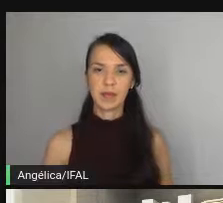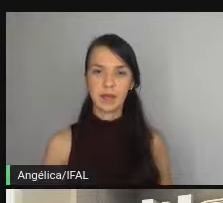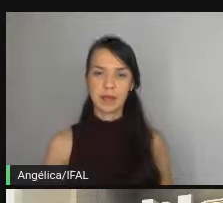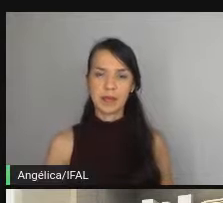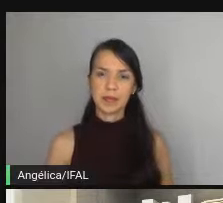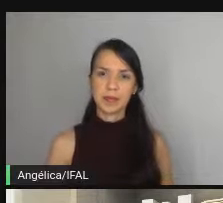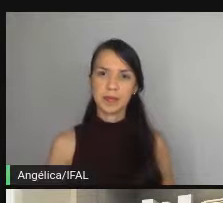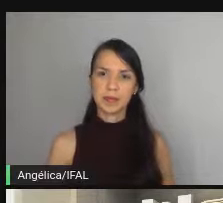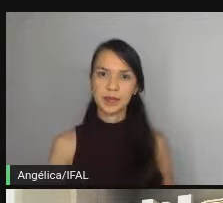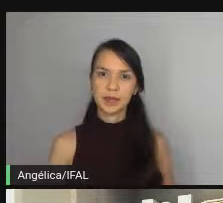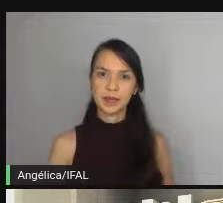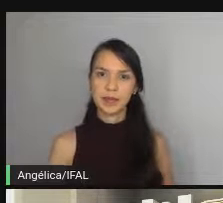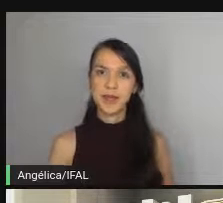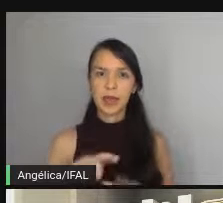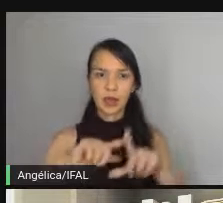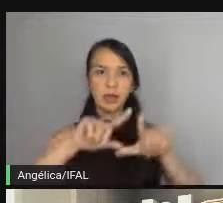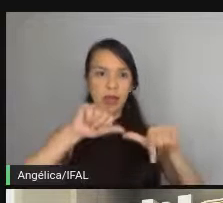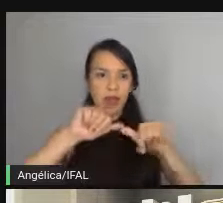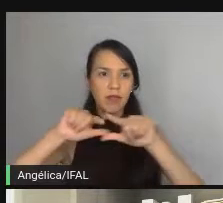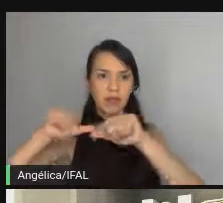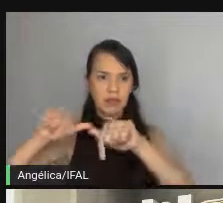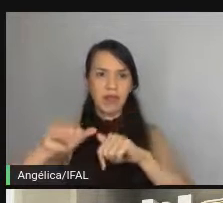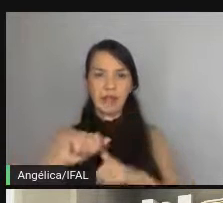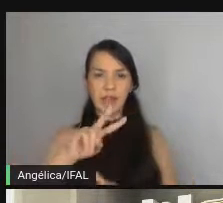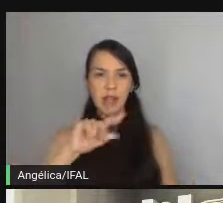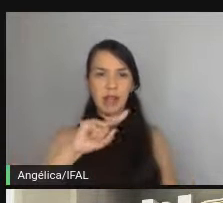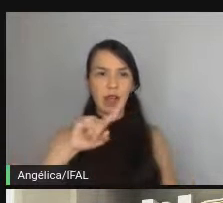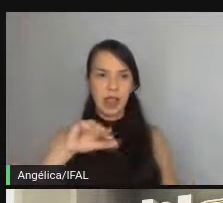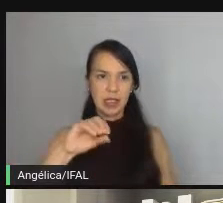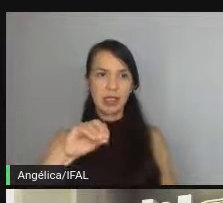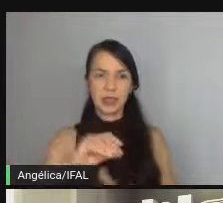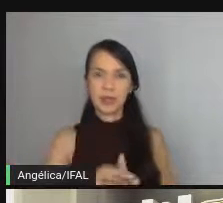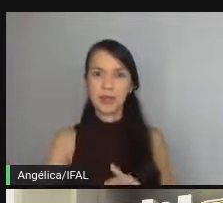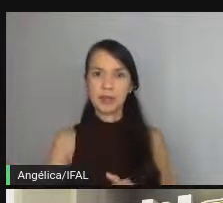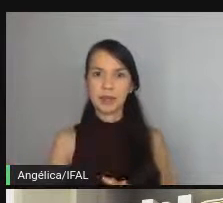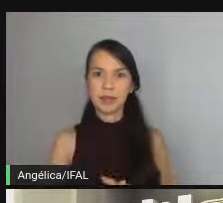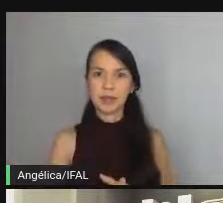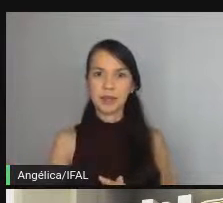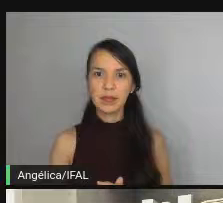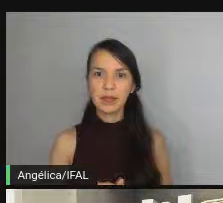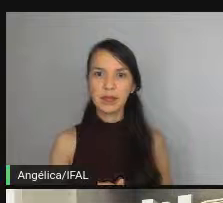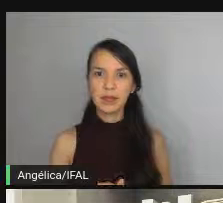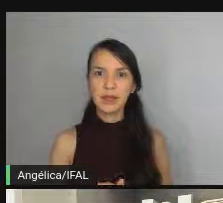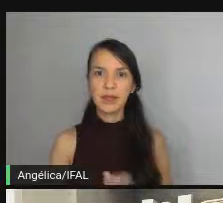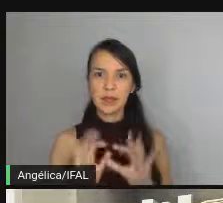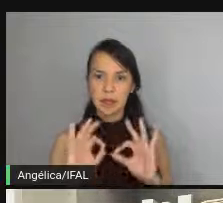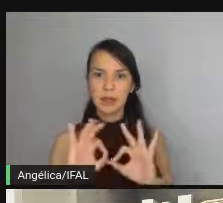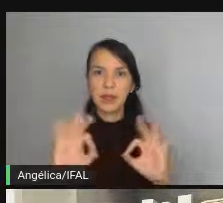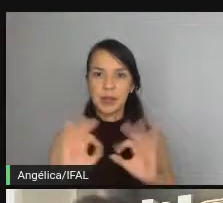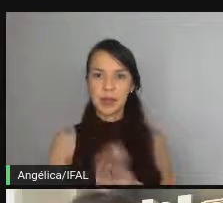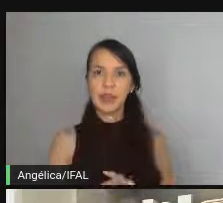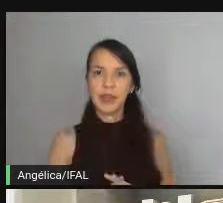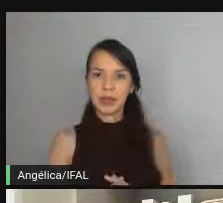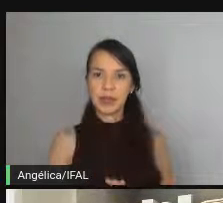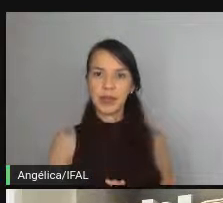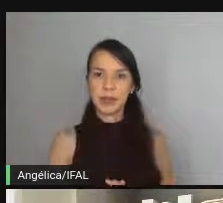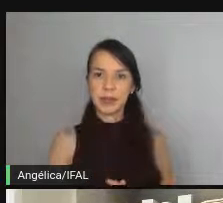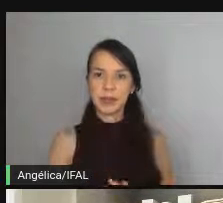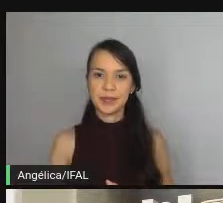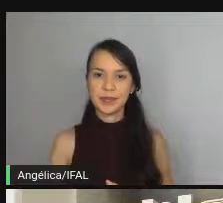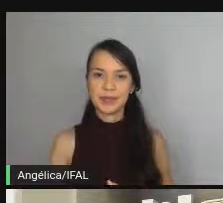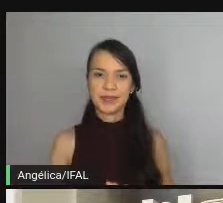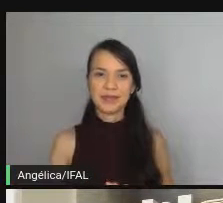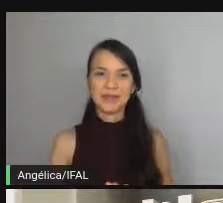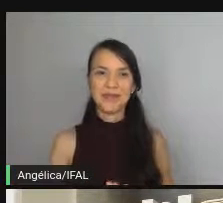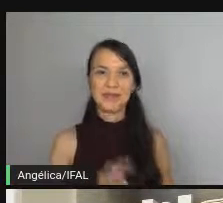mais do vazio né perfeito do vazio mais simples que tem perfeito perfeito exatamente big steps big